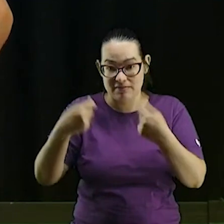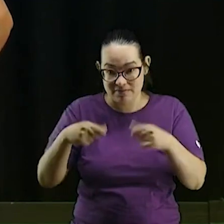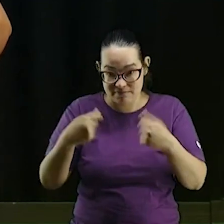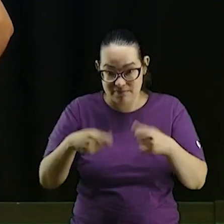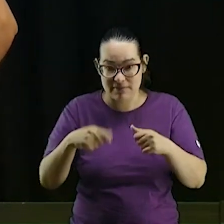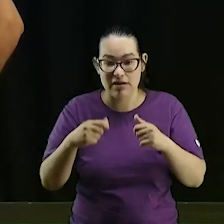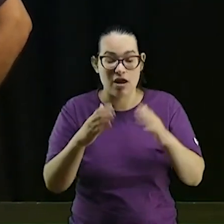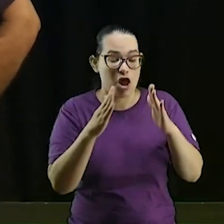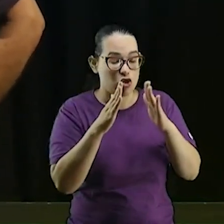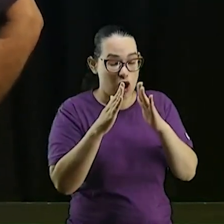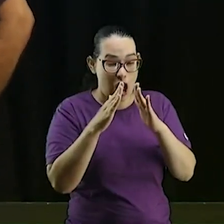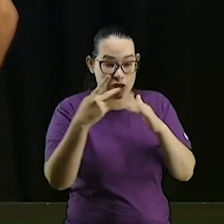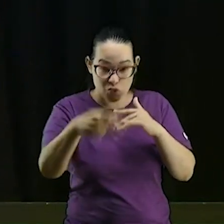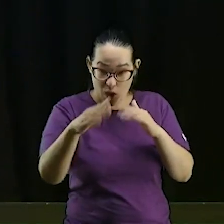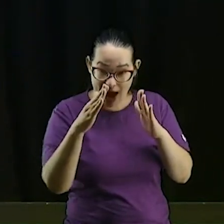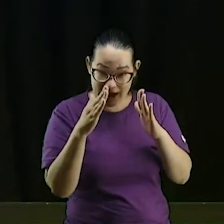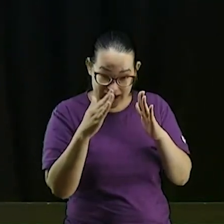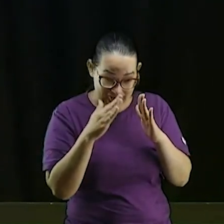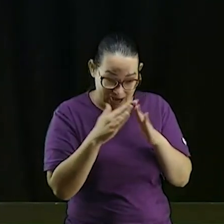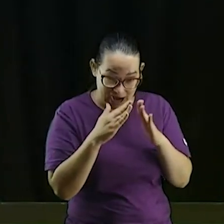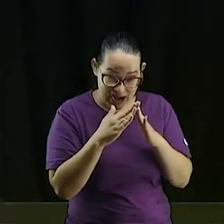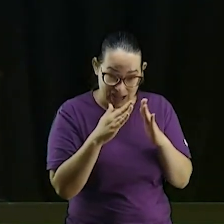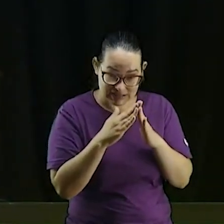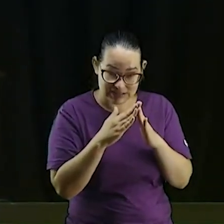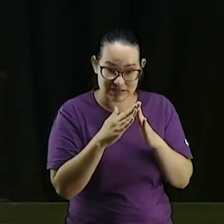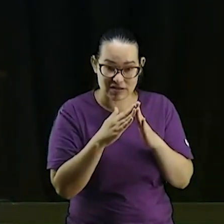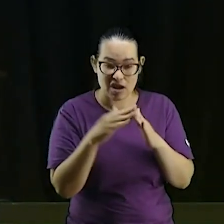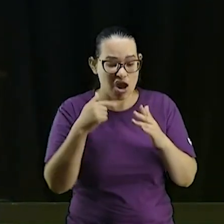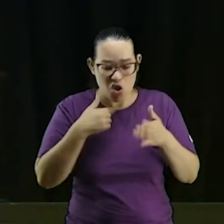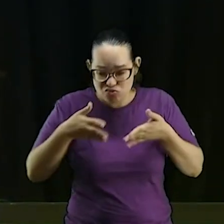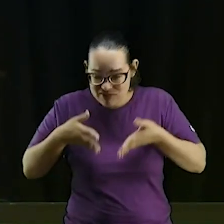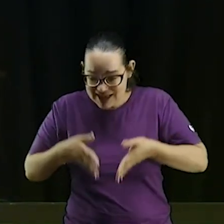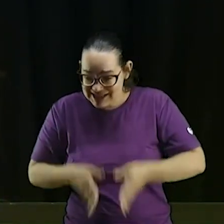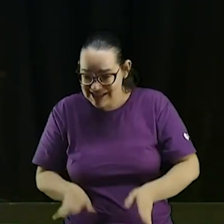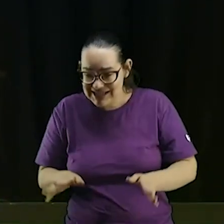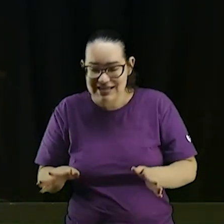família você tem que fazer isso eu não nasci no lar cristão evangélico